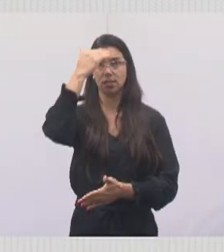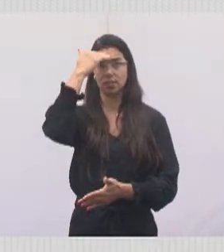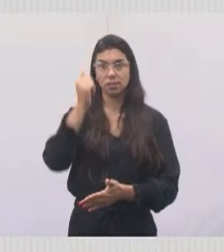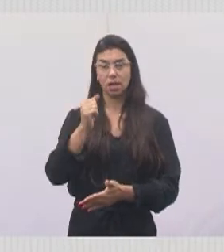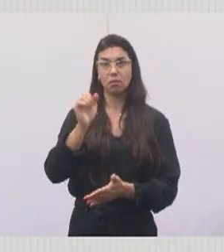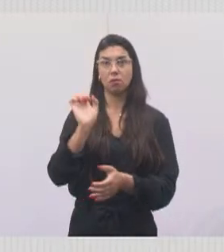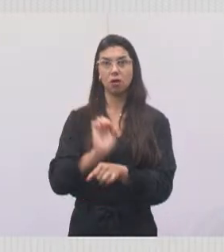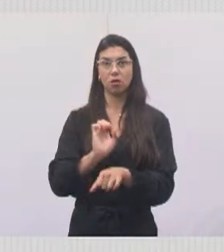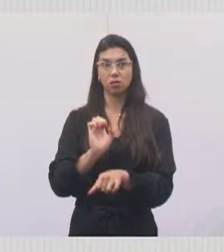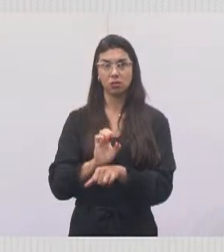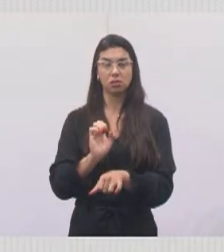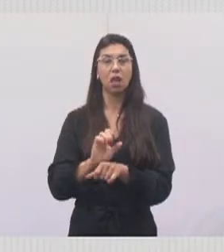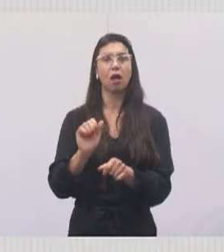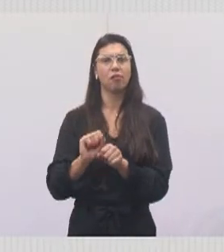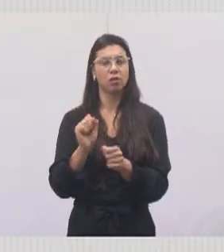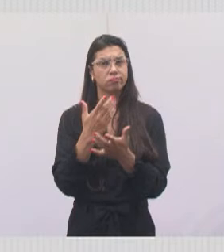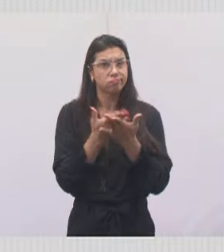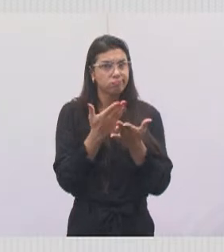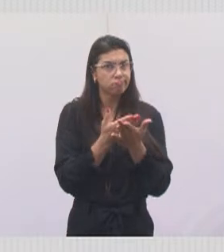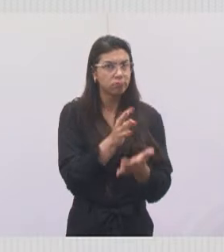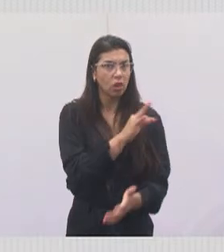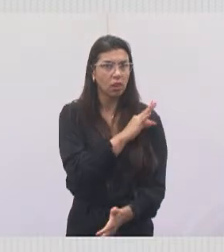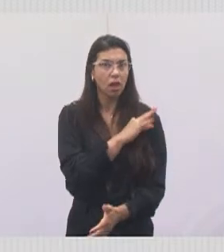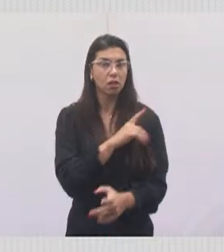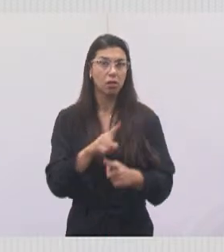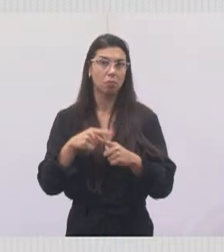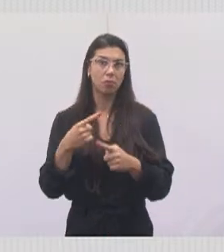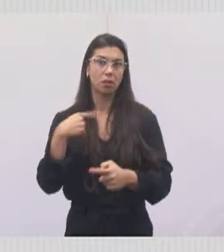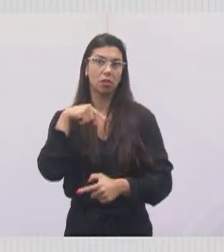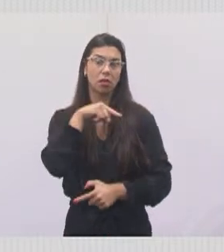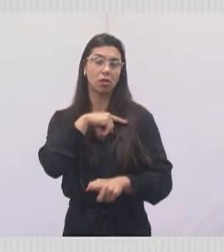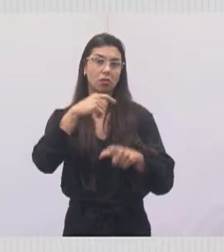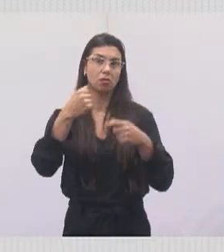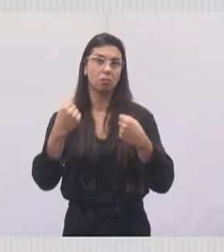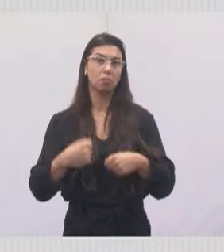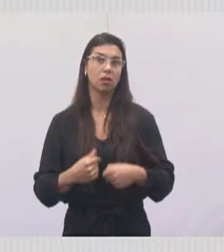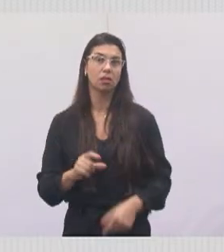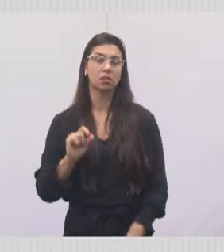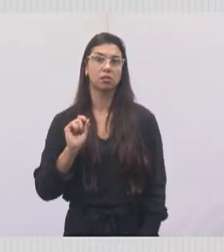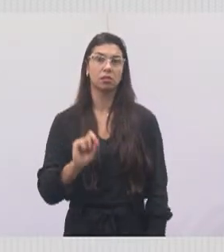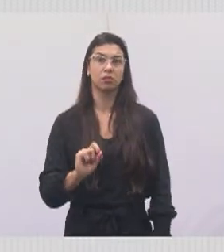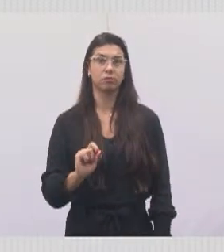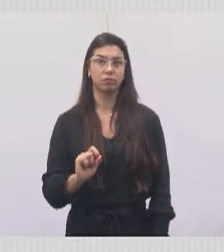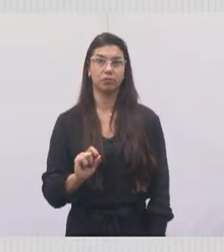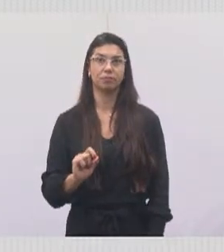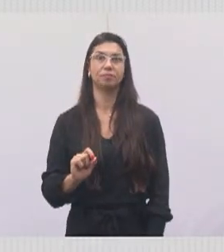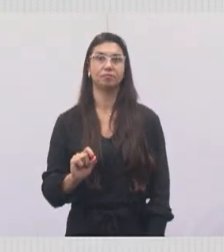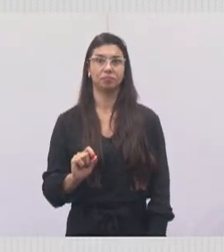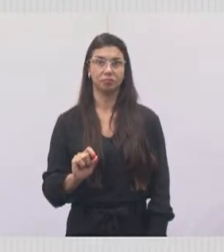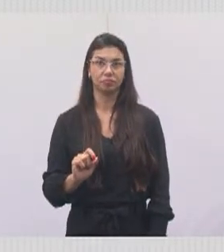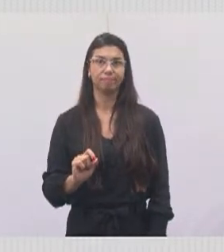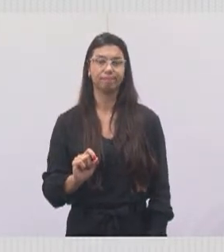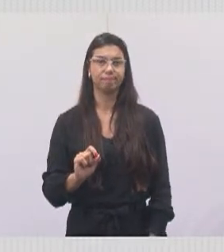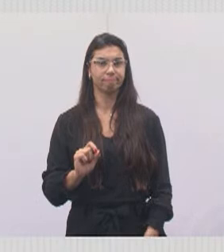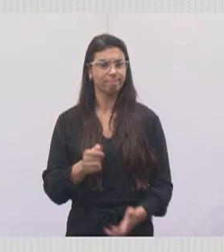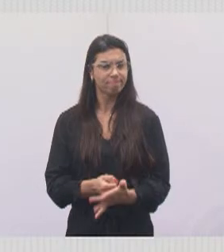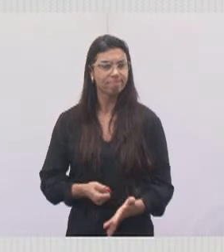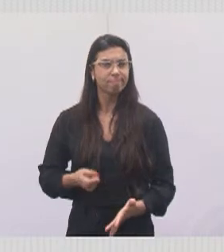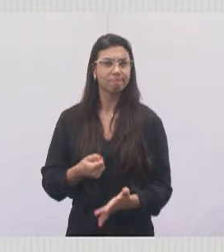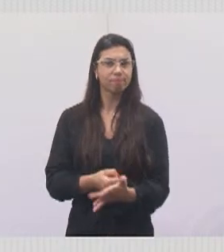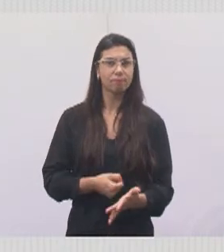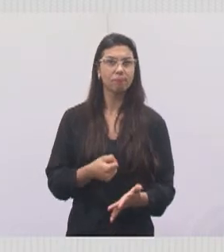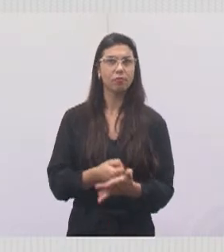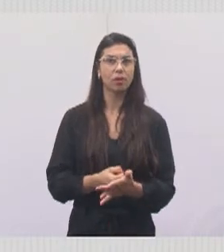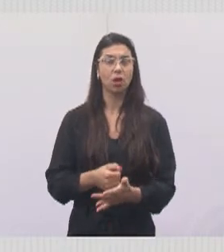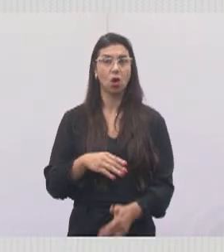está fazendo o estudo técnico, mas nós precisamos dar essa intensificada política, o